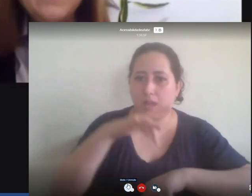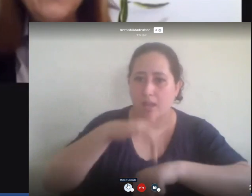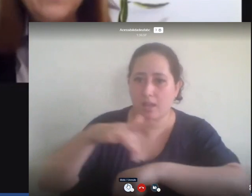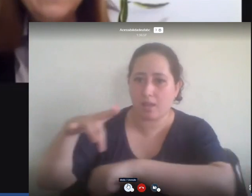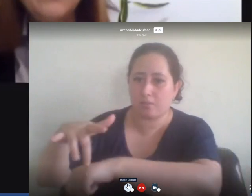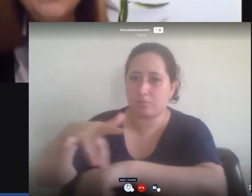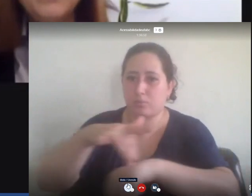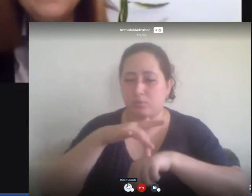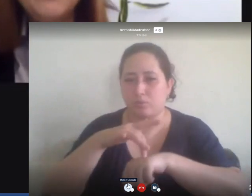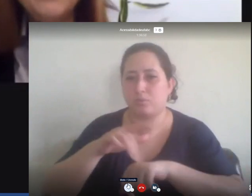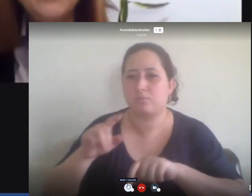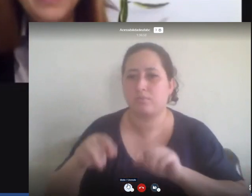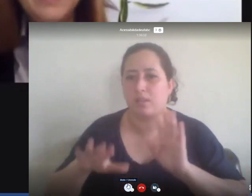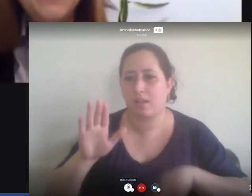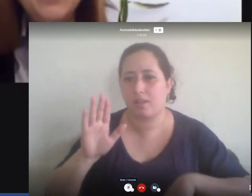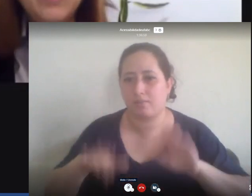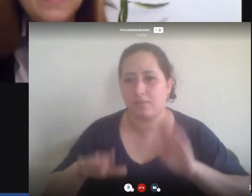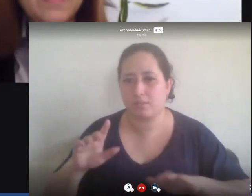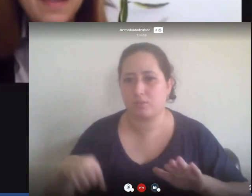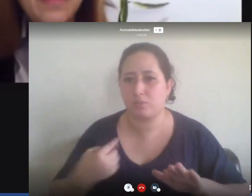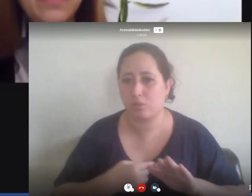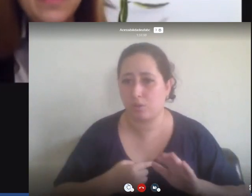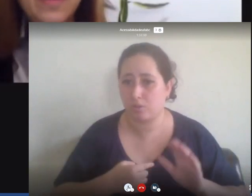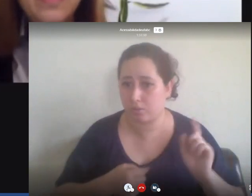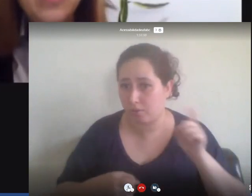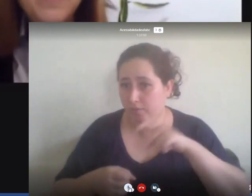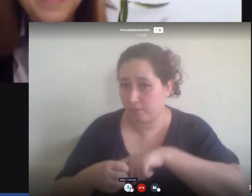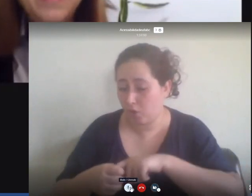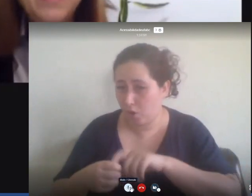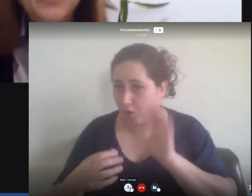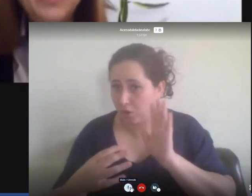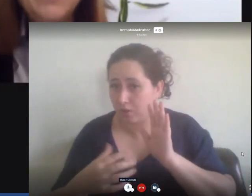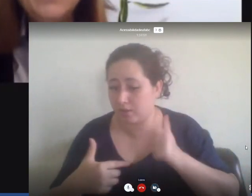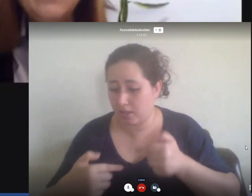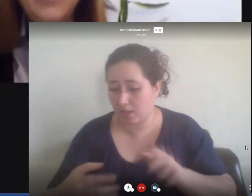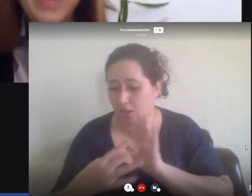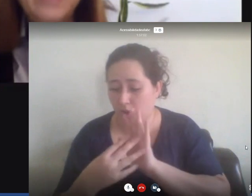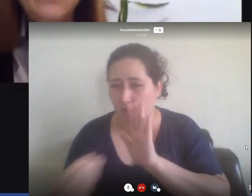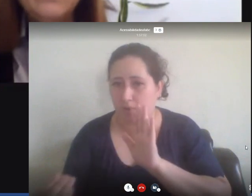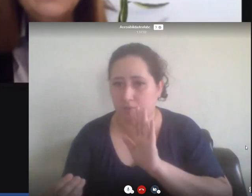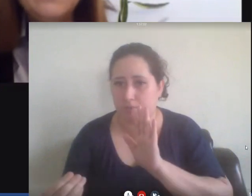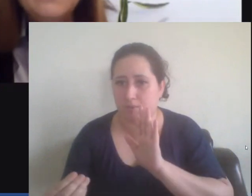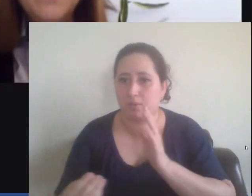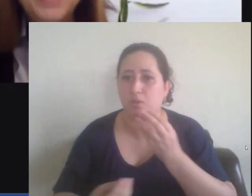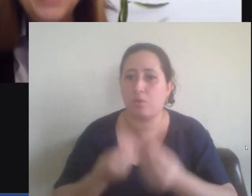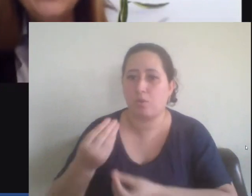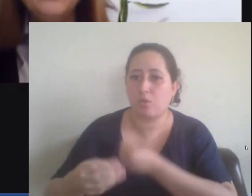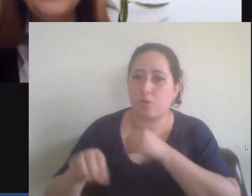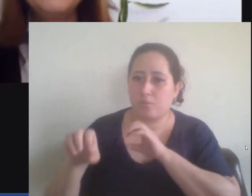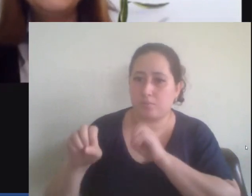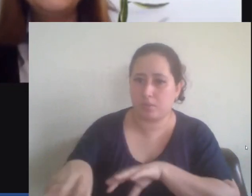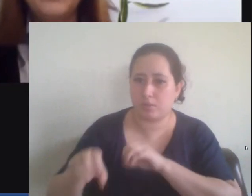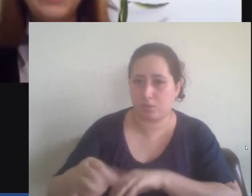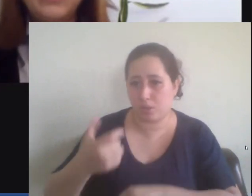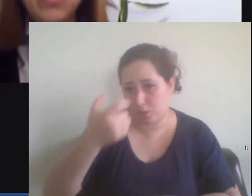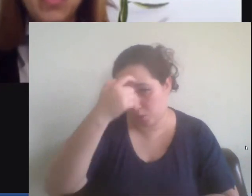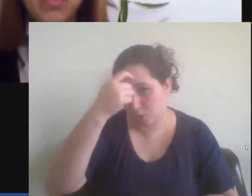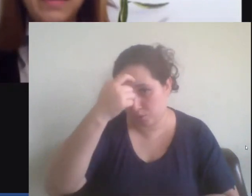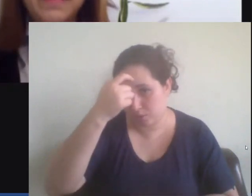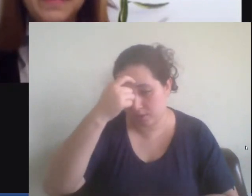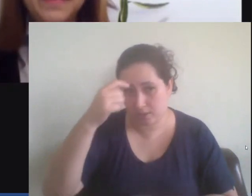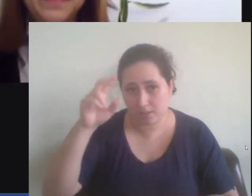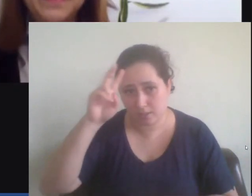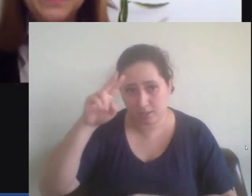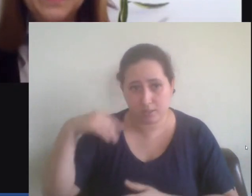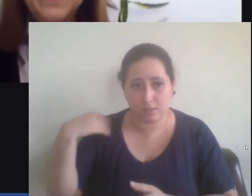isso possa fazer com que possamos voltar a repetir esses erros de que maneira poderemos educar e conscientizar melhor sobre essa história